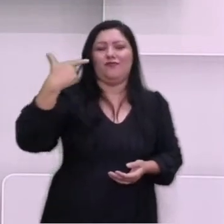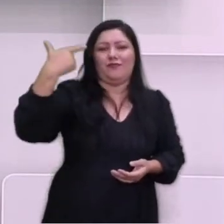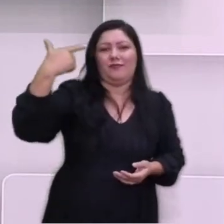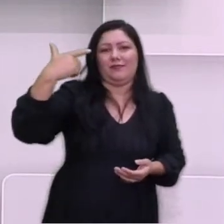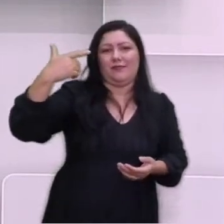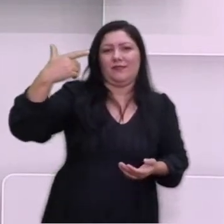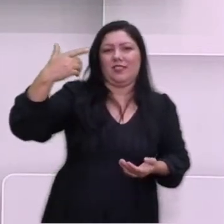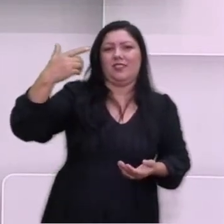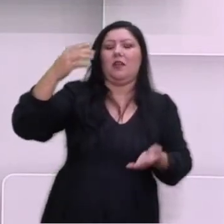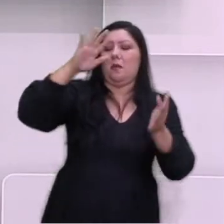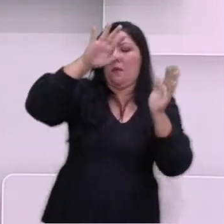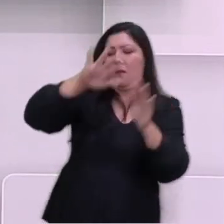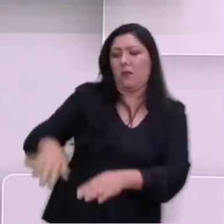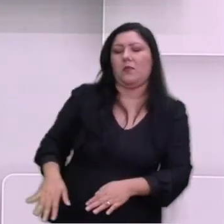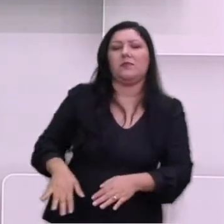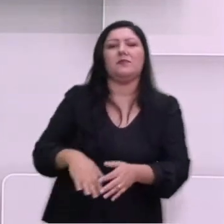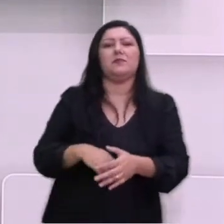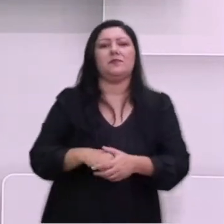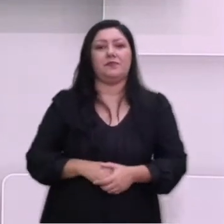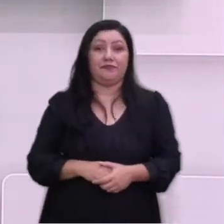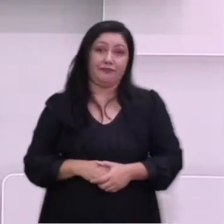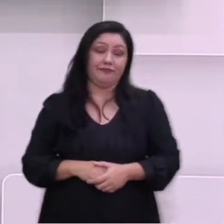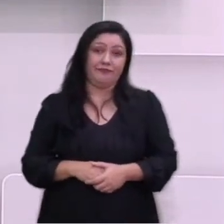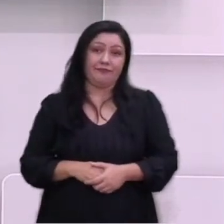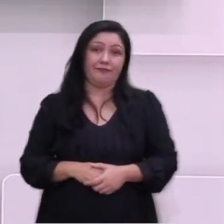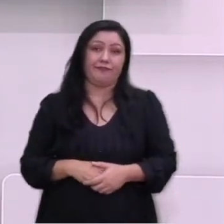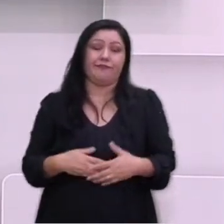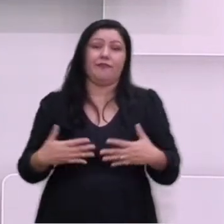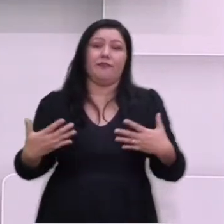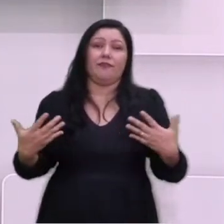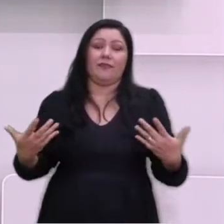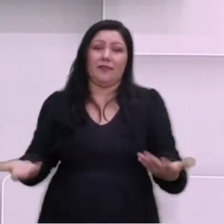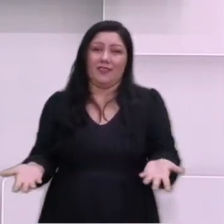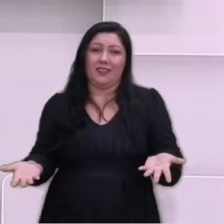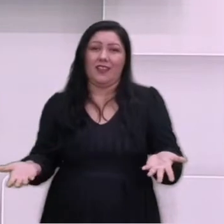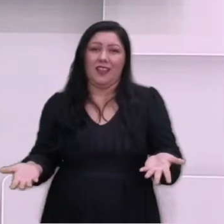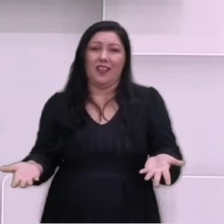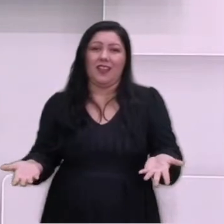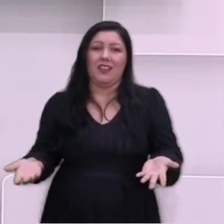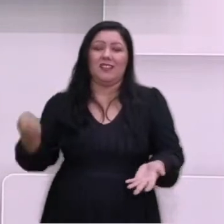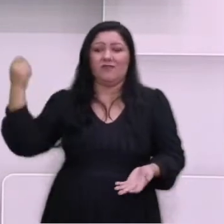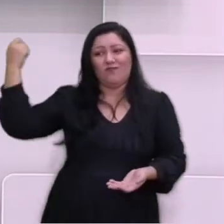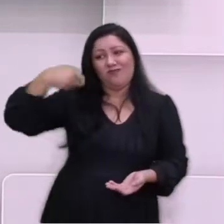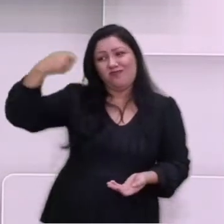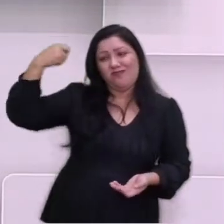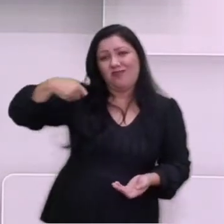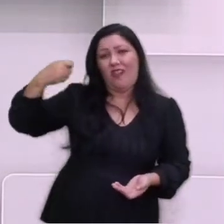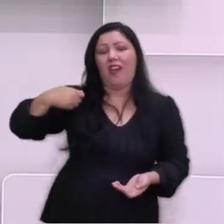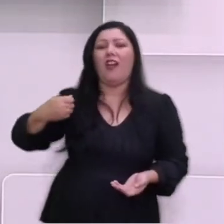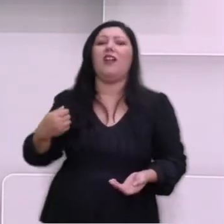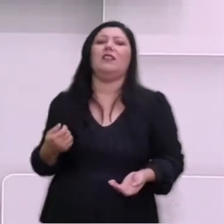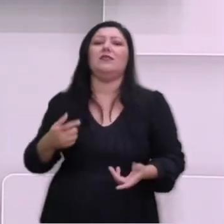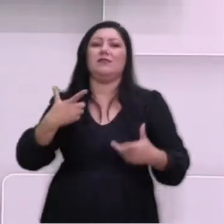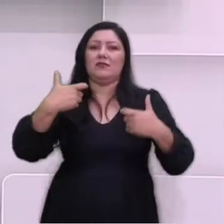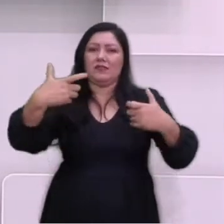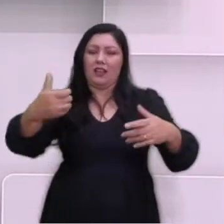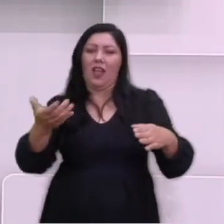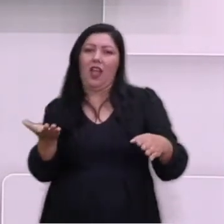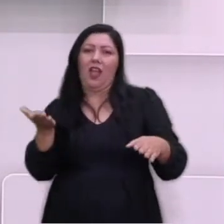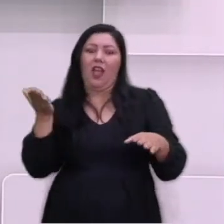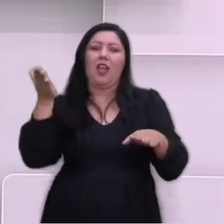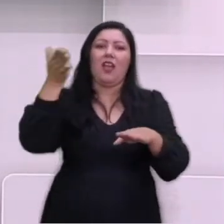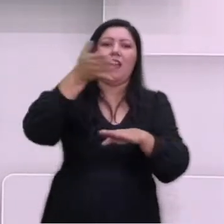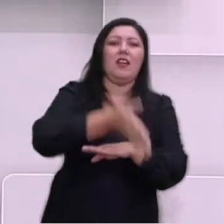presidente da nação brasileira. Getúlio não teve como correr, cedeu e entrou na guerra a favor